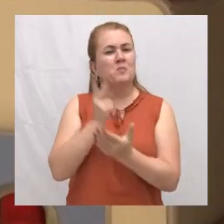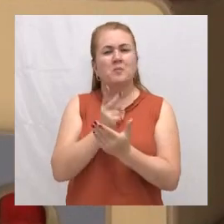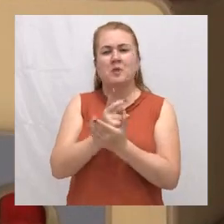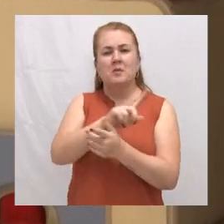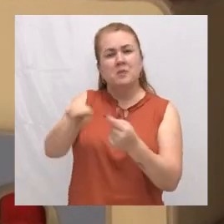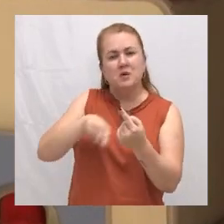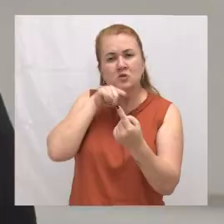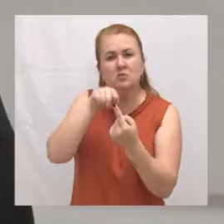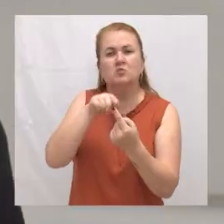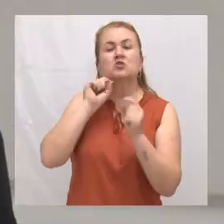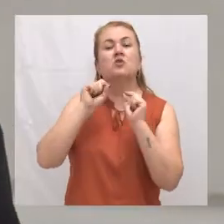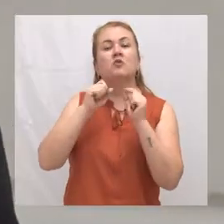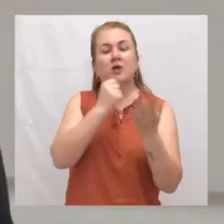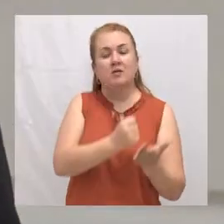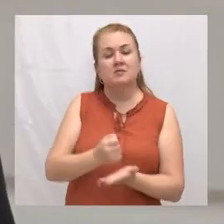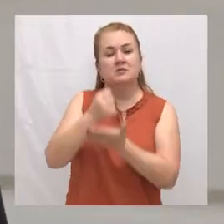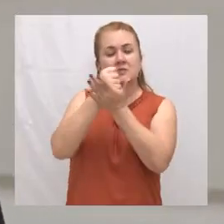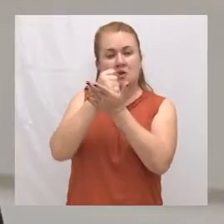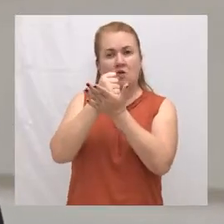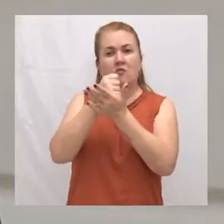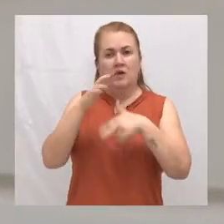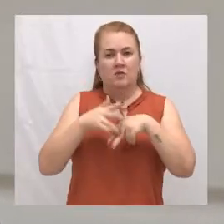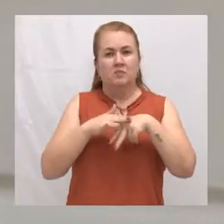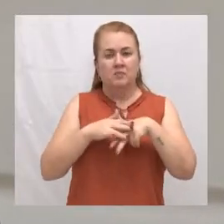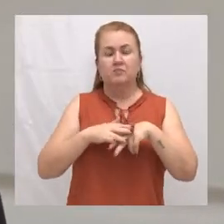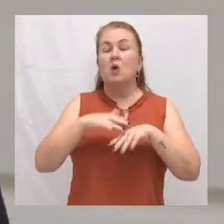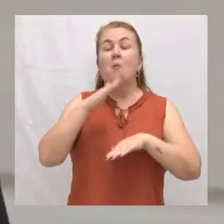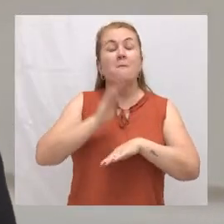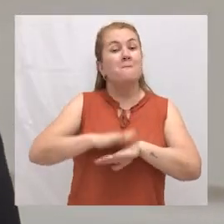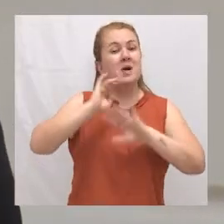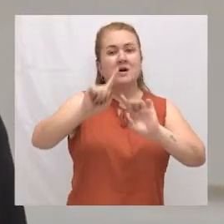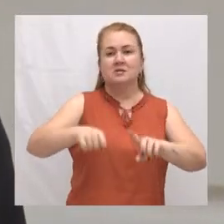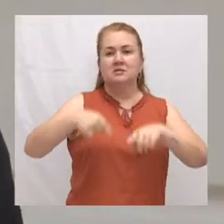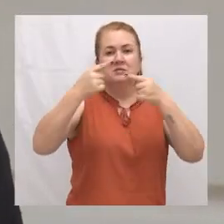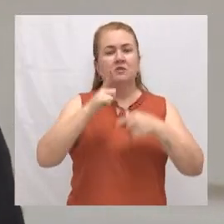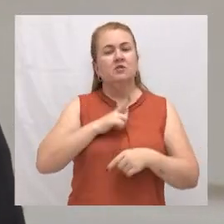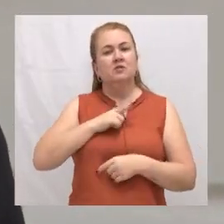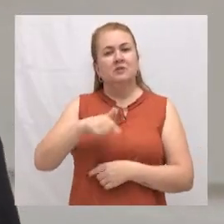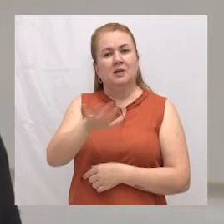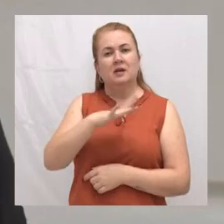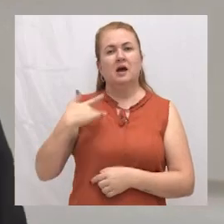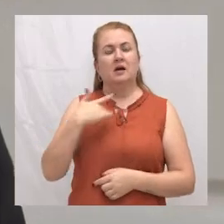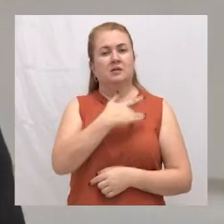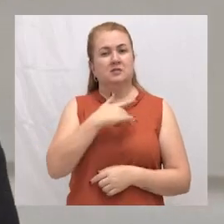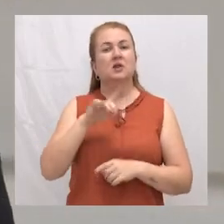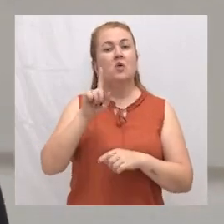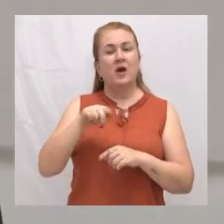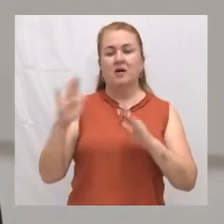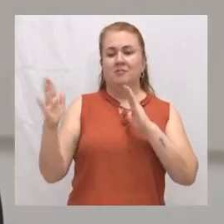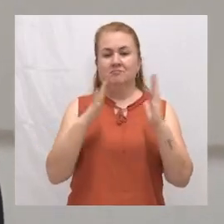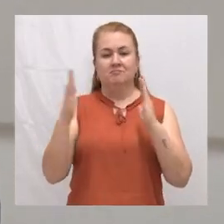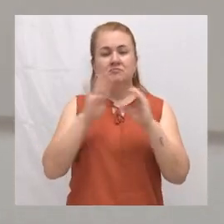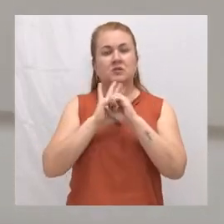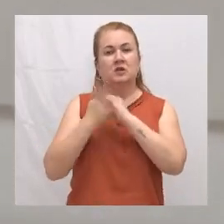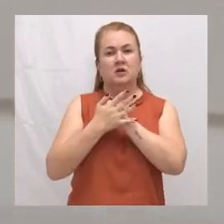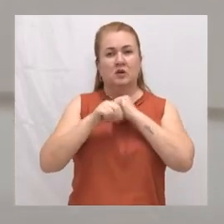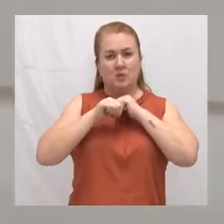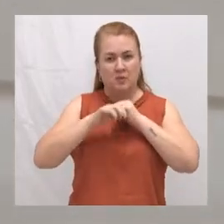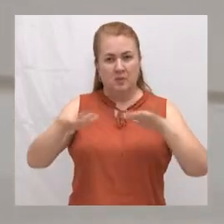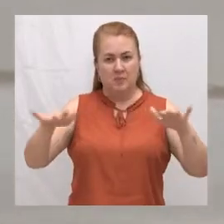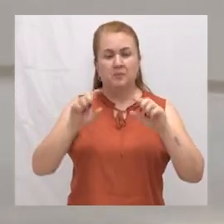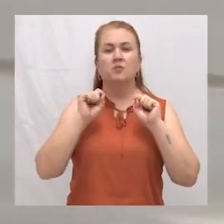salvar o paciente. O maior desafio enfrentado para quem trabalha na área da saúde foi durante a pandemia da Covid-19.